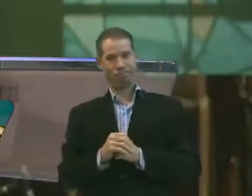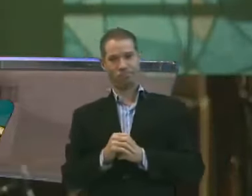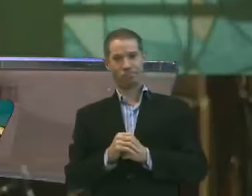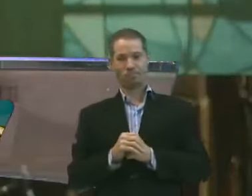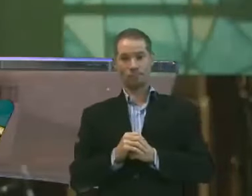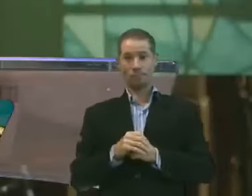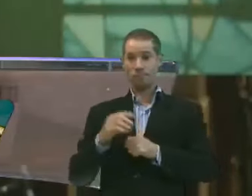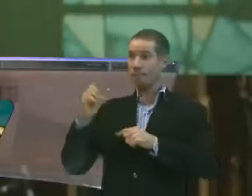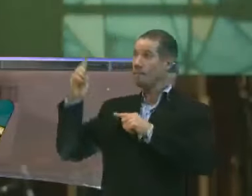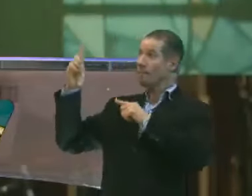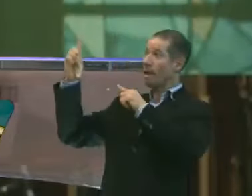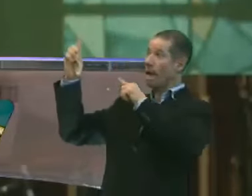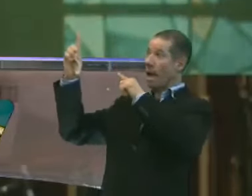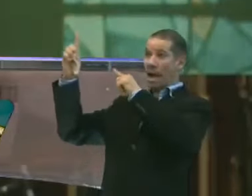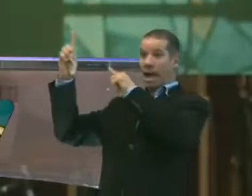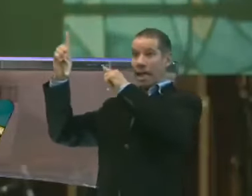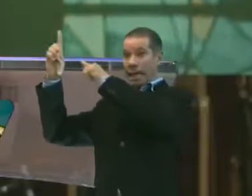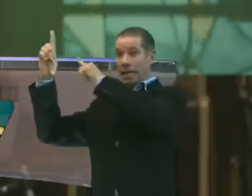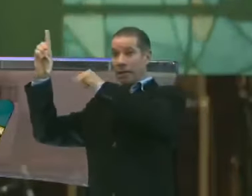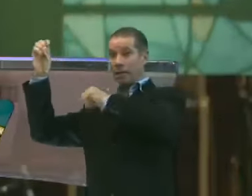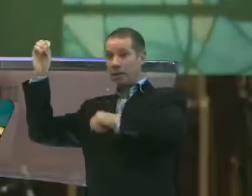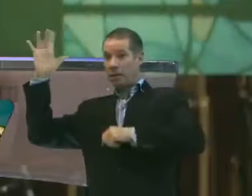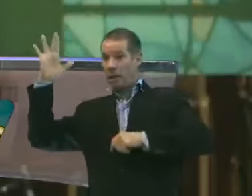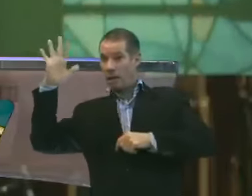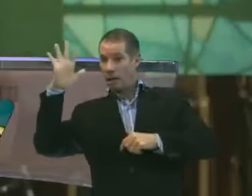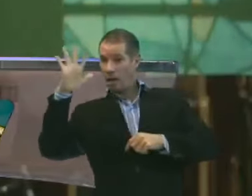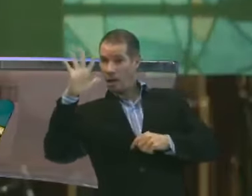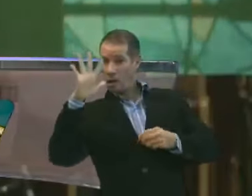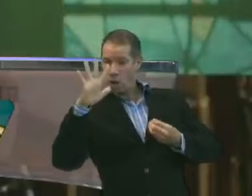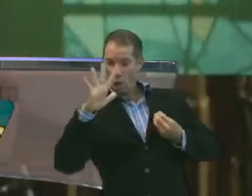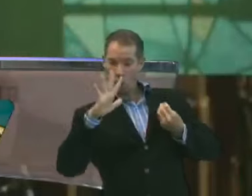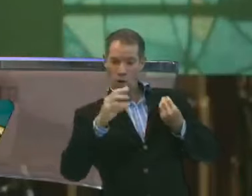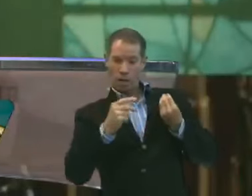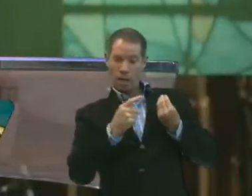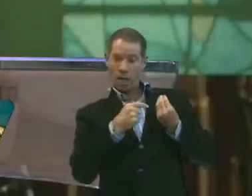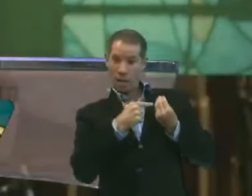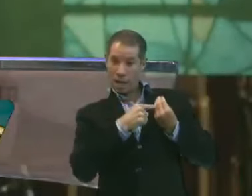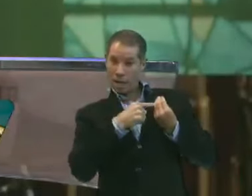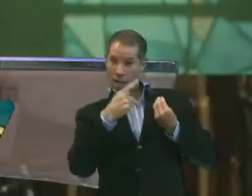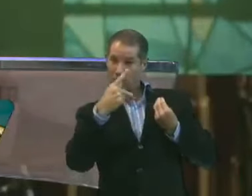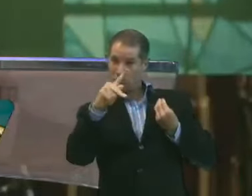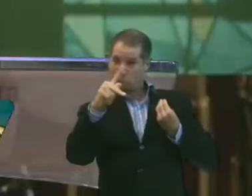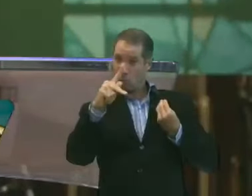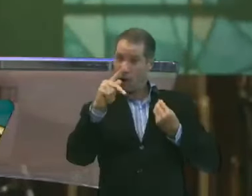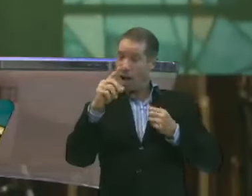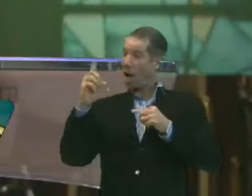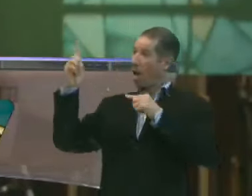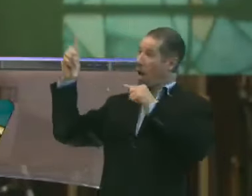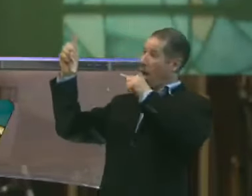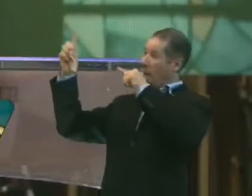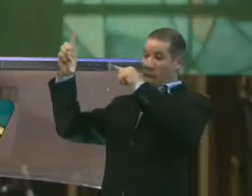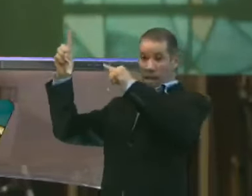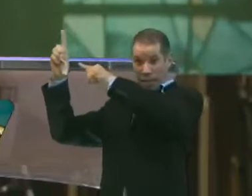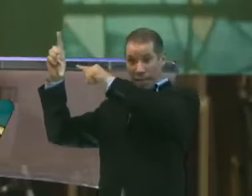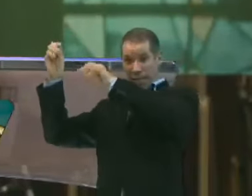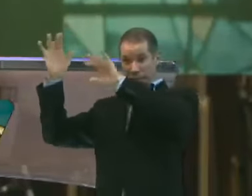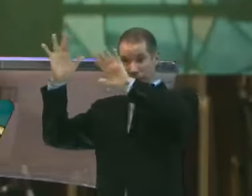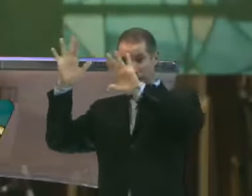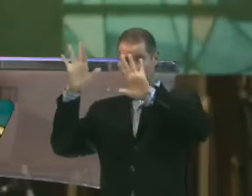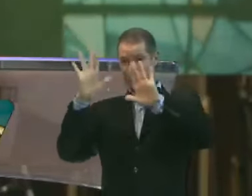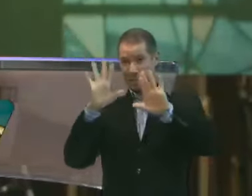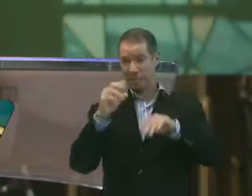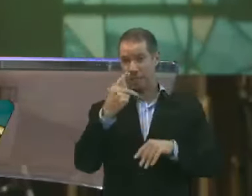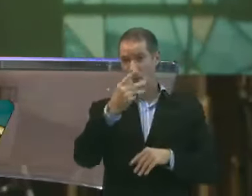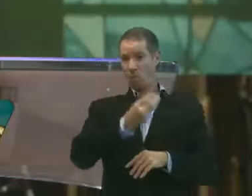Quando Ele mesmo. Estender as mãos sobre a sua vida. Ele mesmo. Estender as mãos